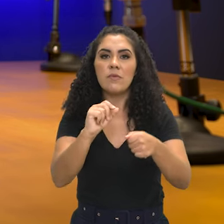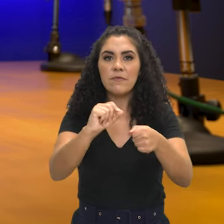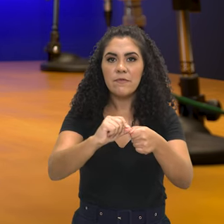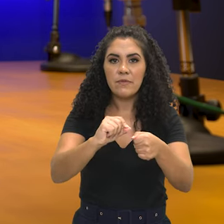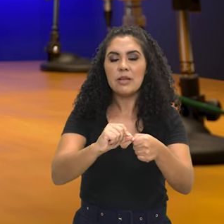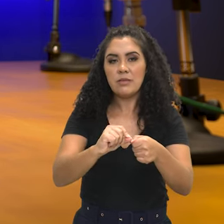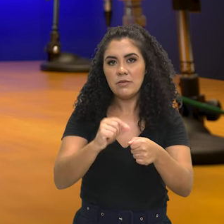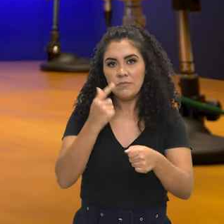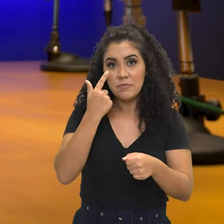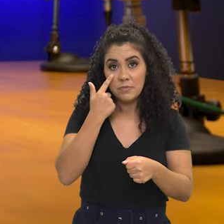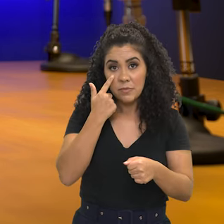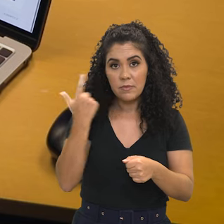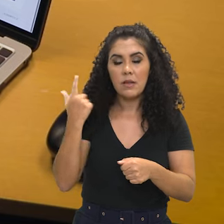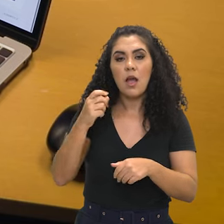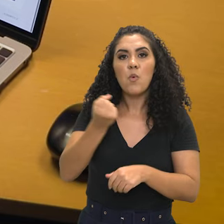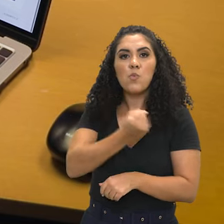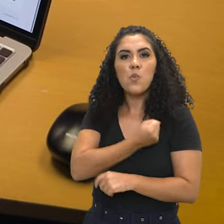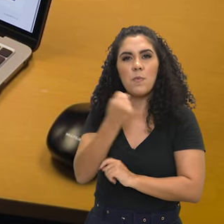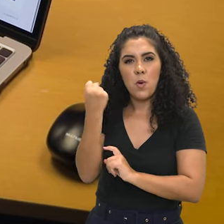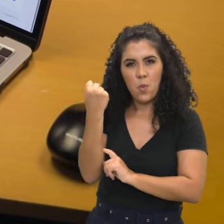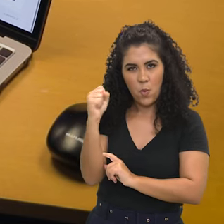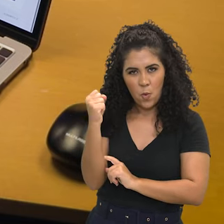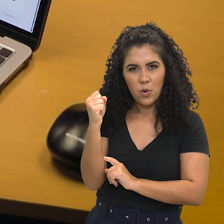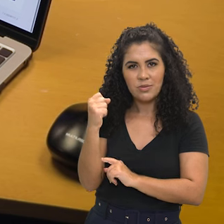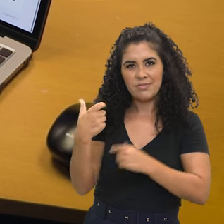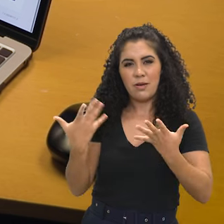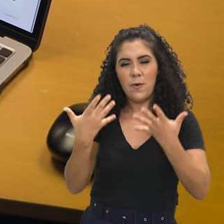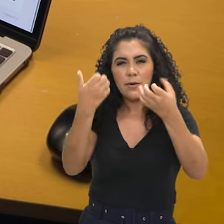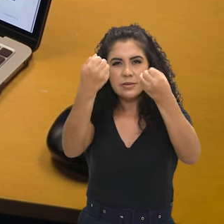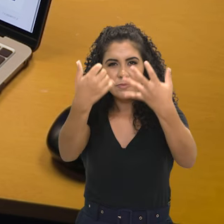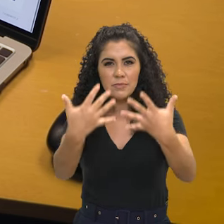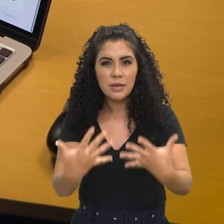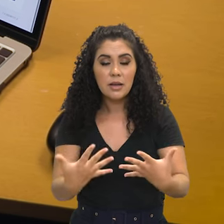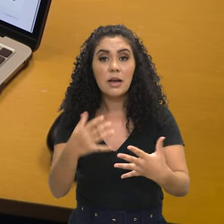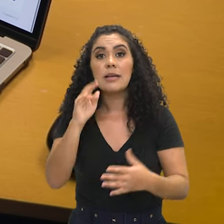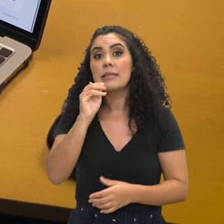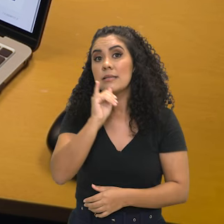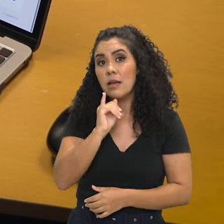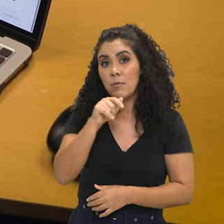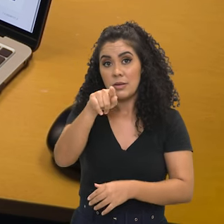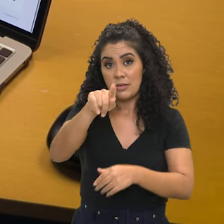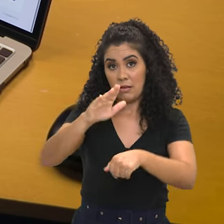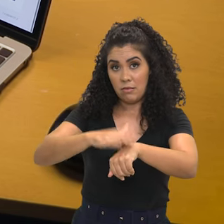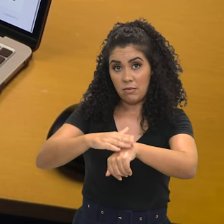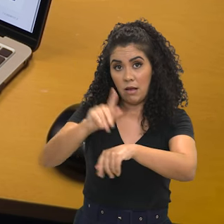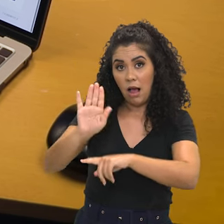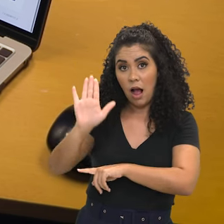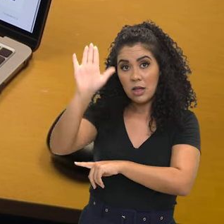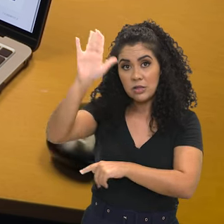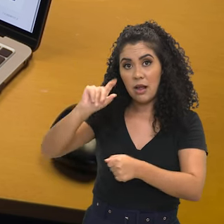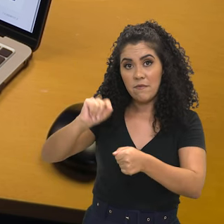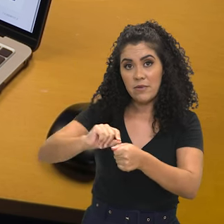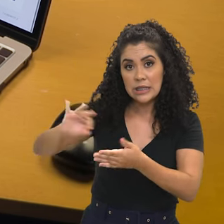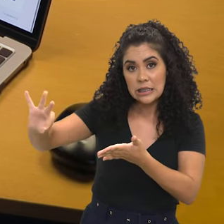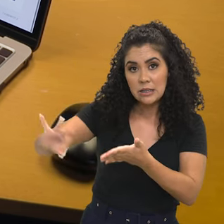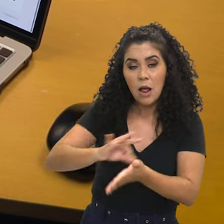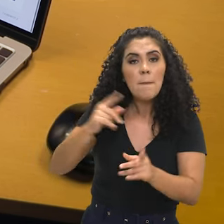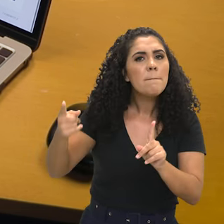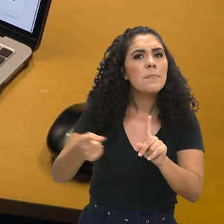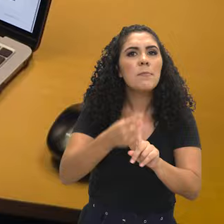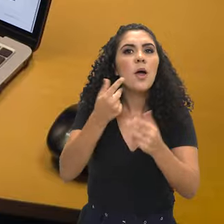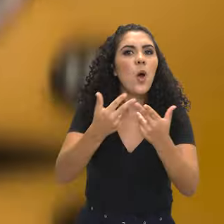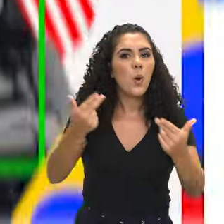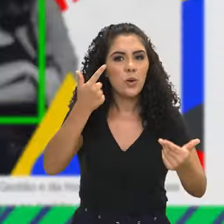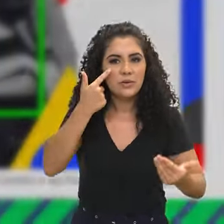completaram o seu nível médio. Esse é o bloco 8. Então, lembrando, quando você for fazer a sua inscrição, a primeira